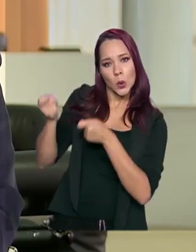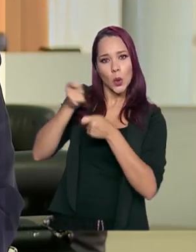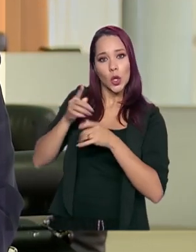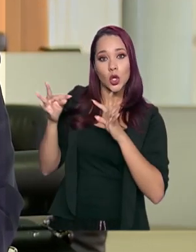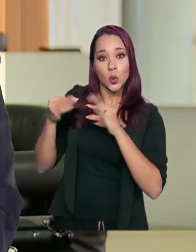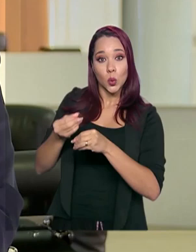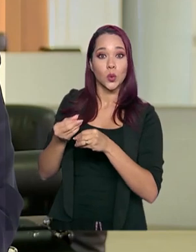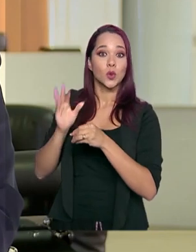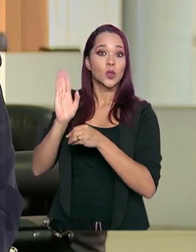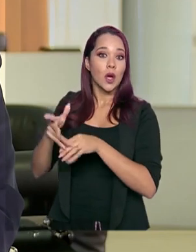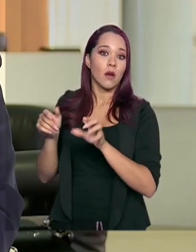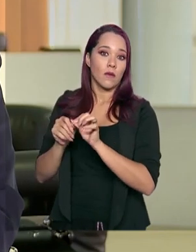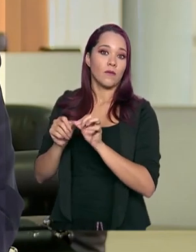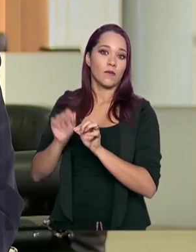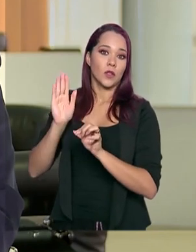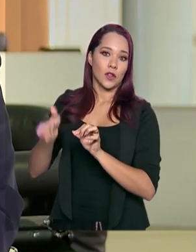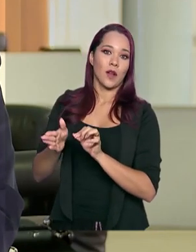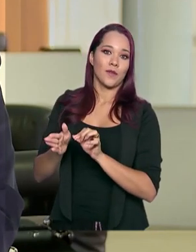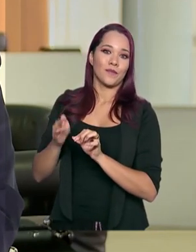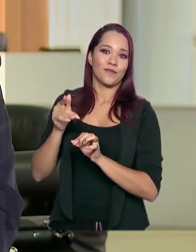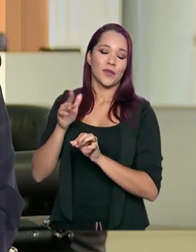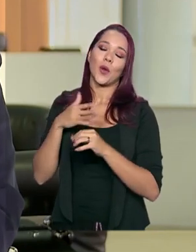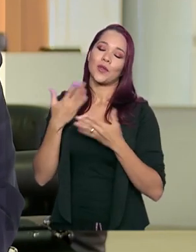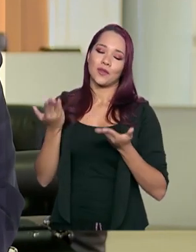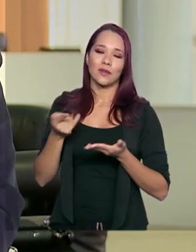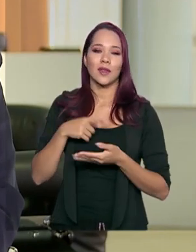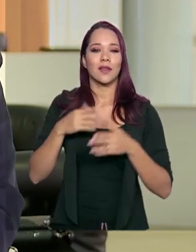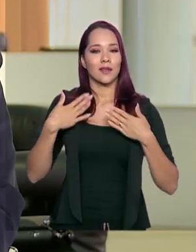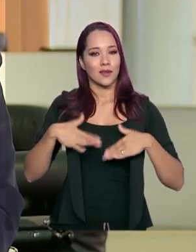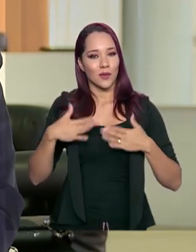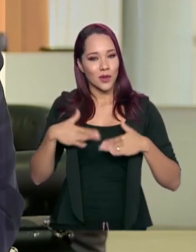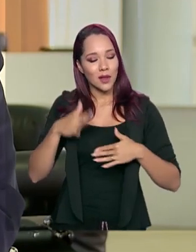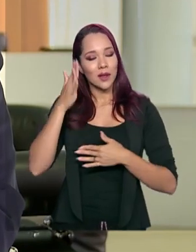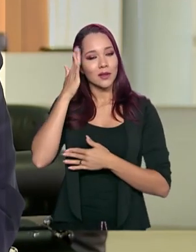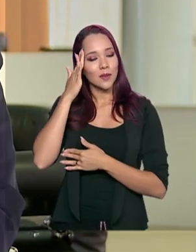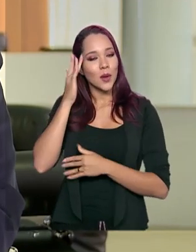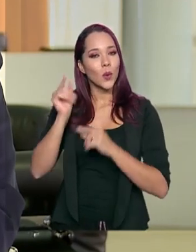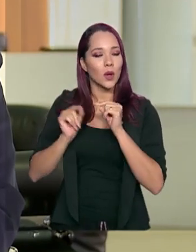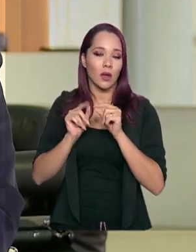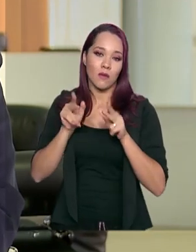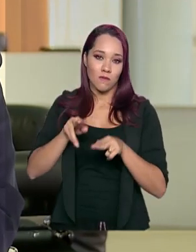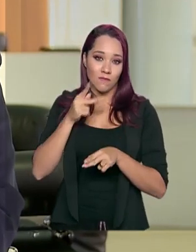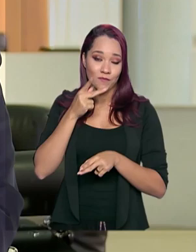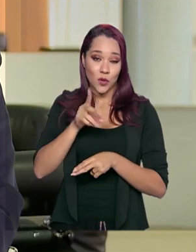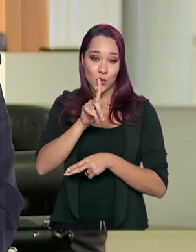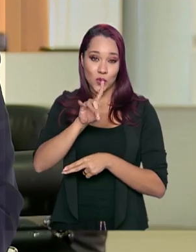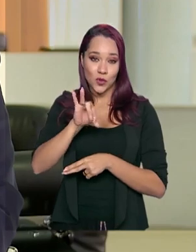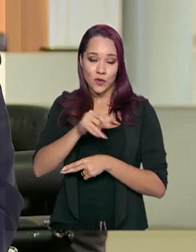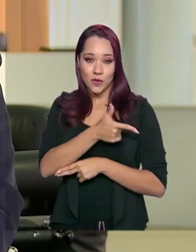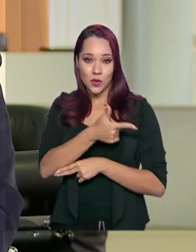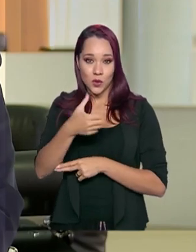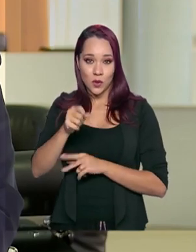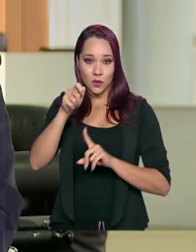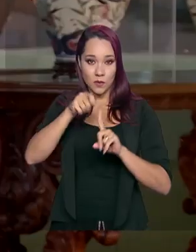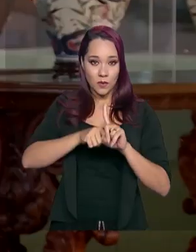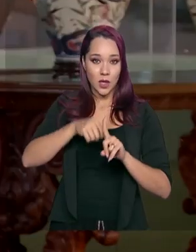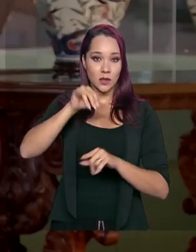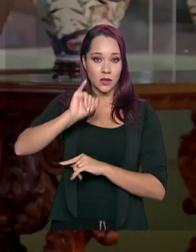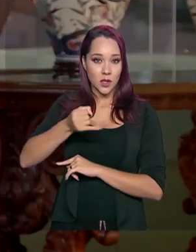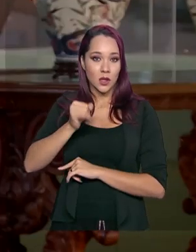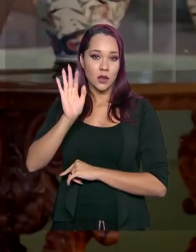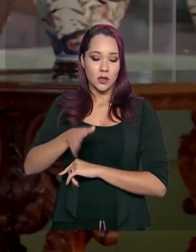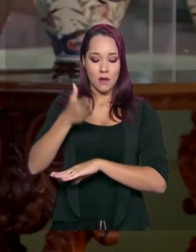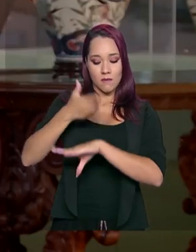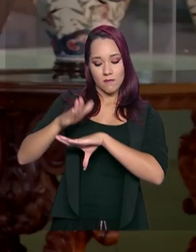Então, isso tem sido feito. Nós temos, assim, a tranquilidade de que, como te falei, desde o dia 28 de janeiro a gente vem se preparando.